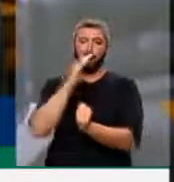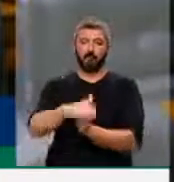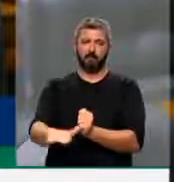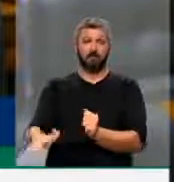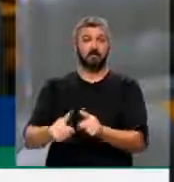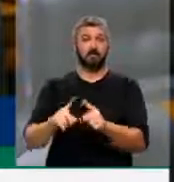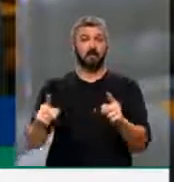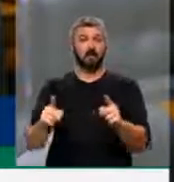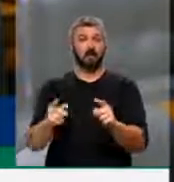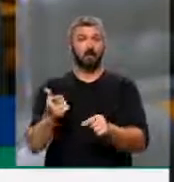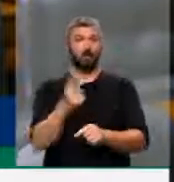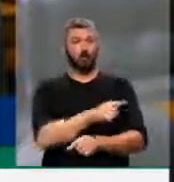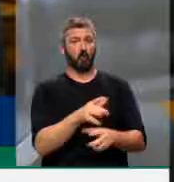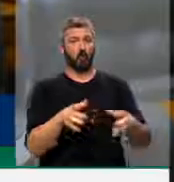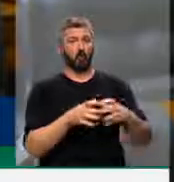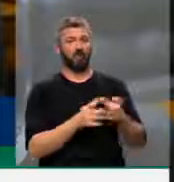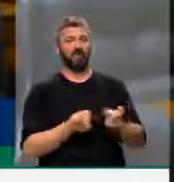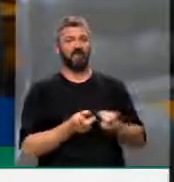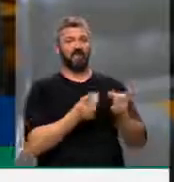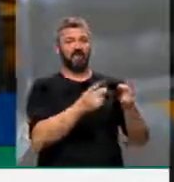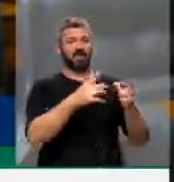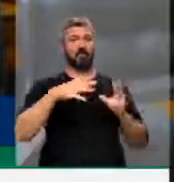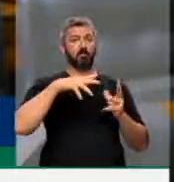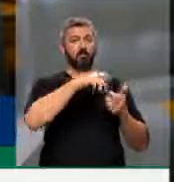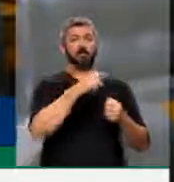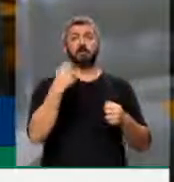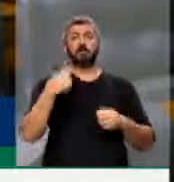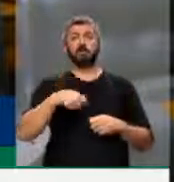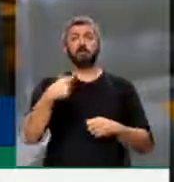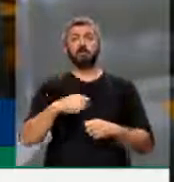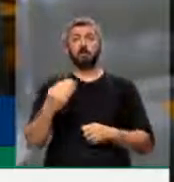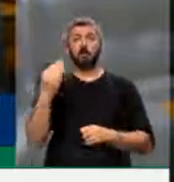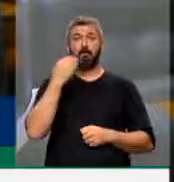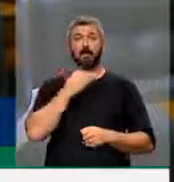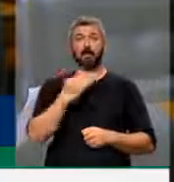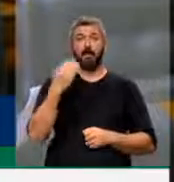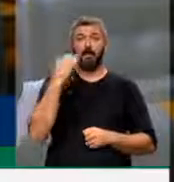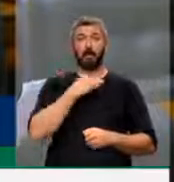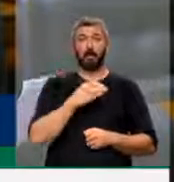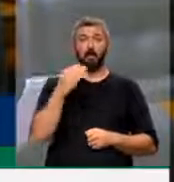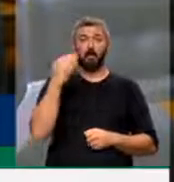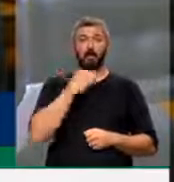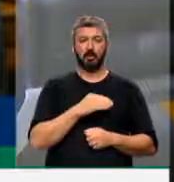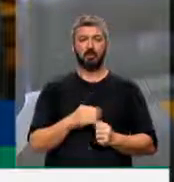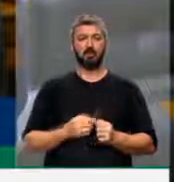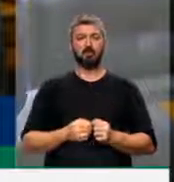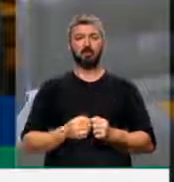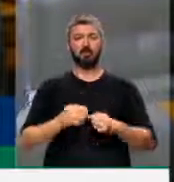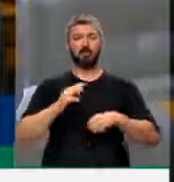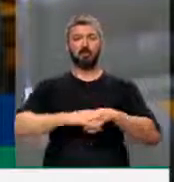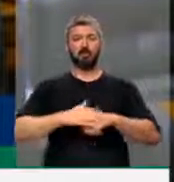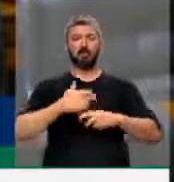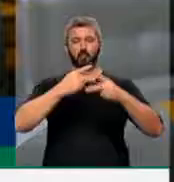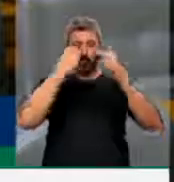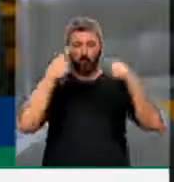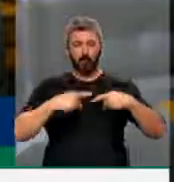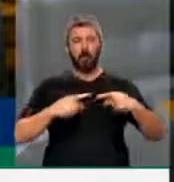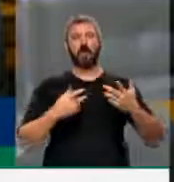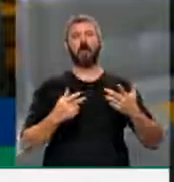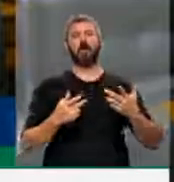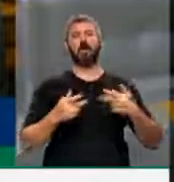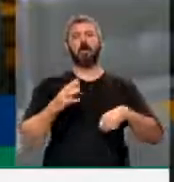que, para manter o mercado internacional, tiveram que fazer aplicações bilionárias em humanização de processo,